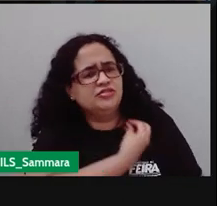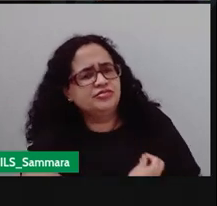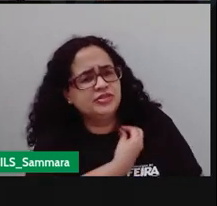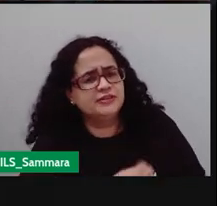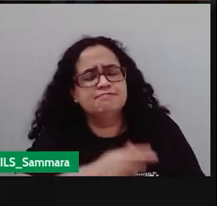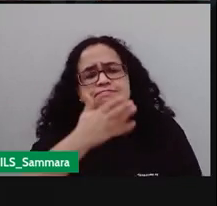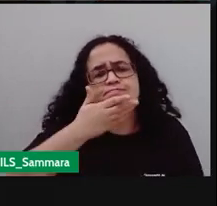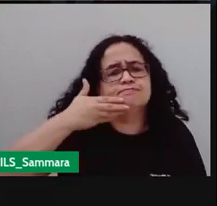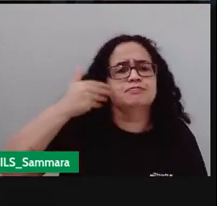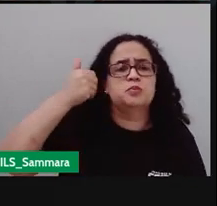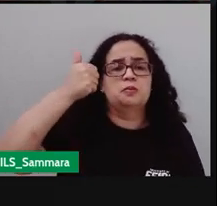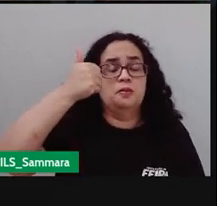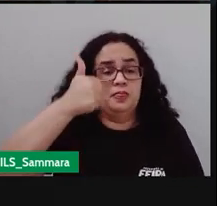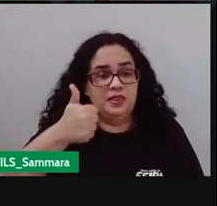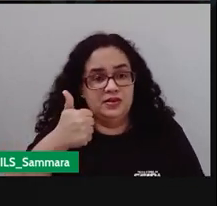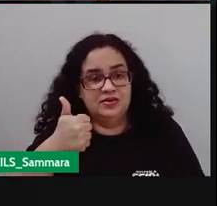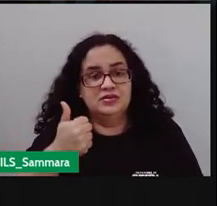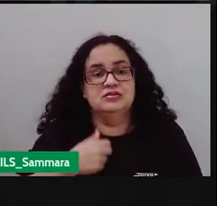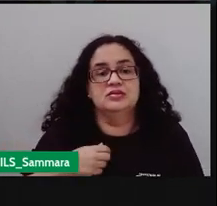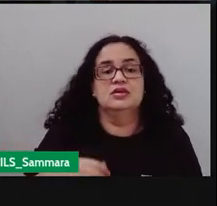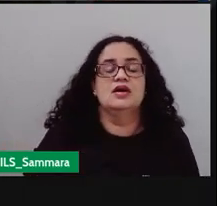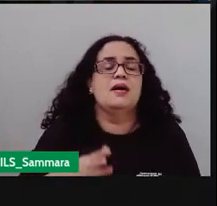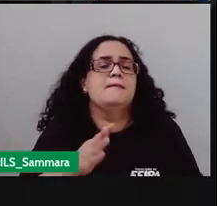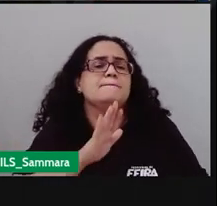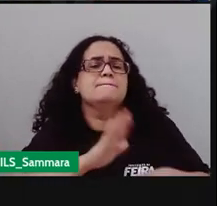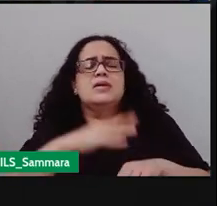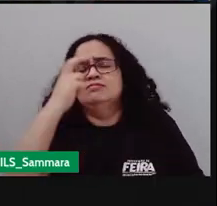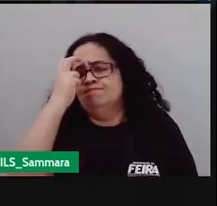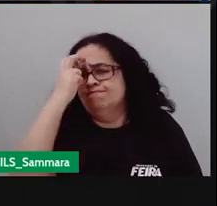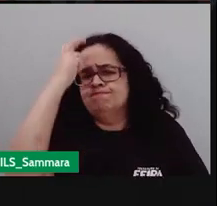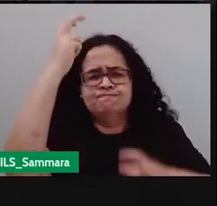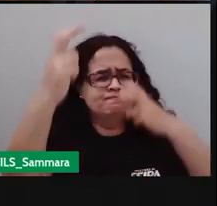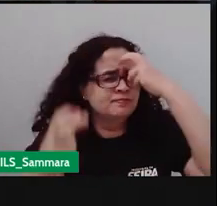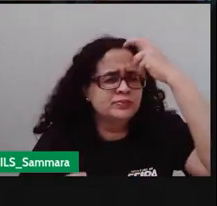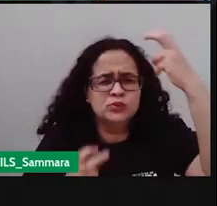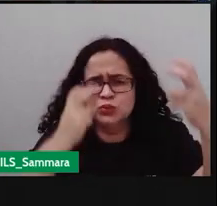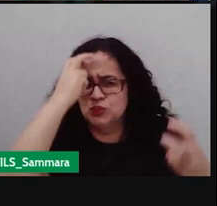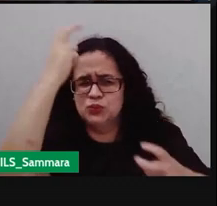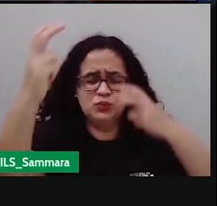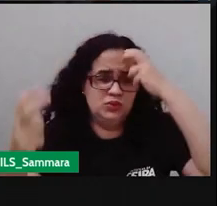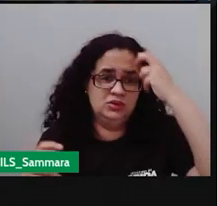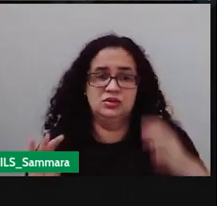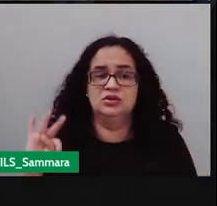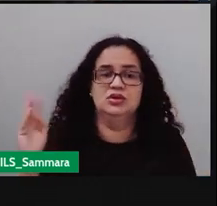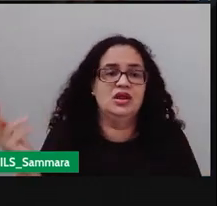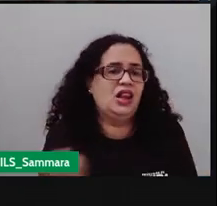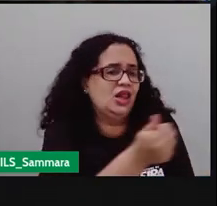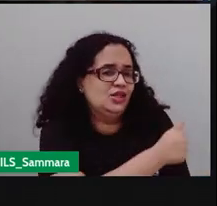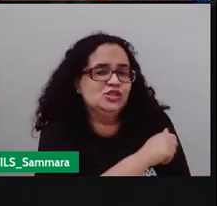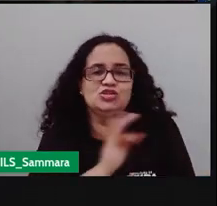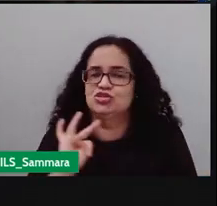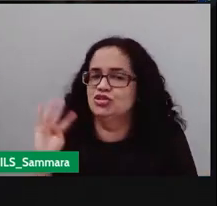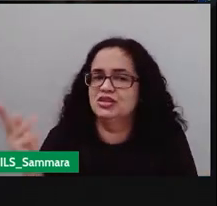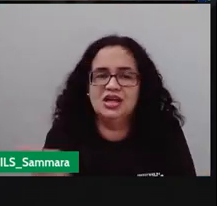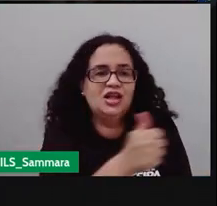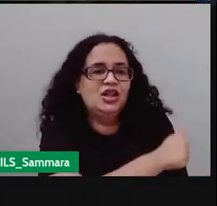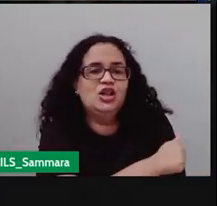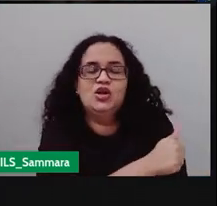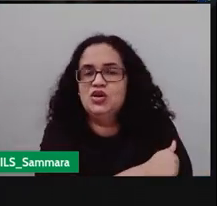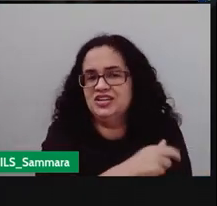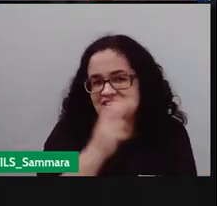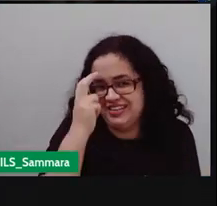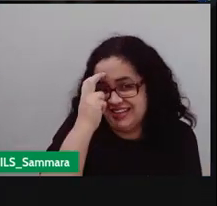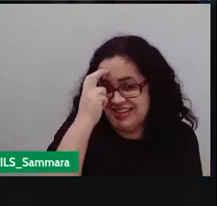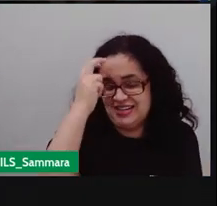serão mais e mais e mais inteligentes. Mais ainda do que eu fiz ação, porque aluno meu aqui só tem a galera